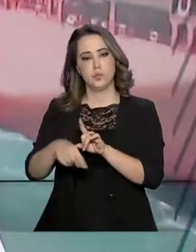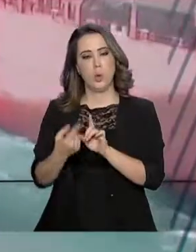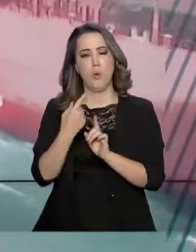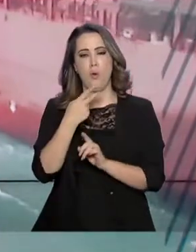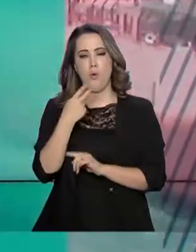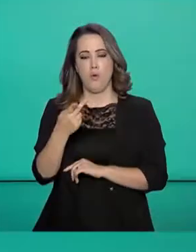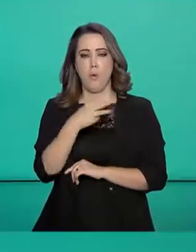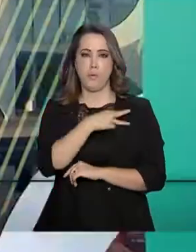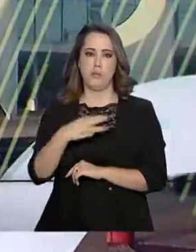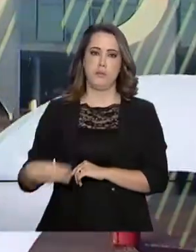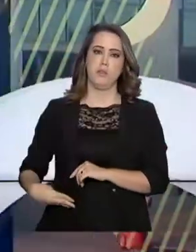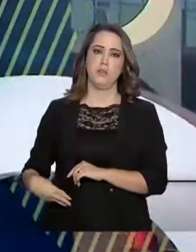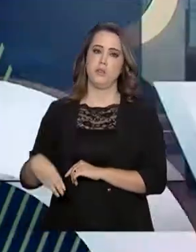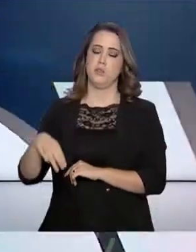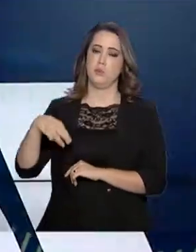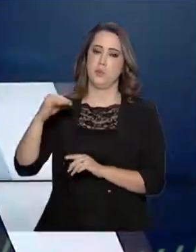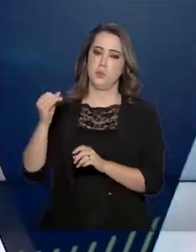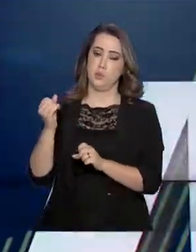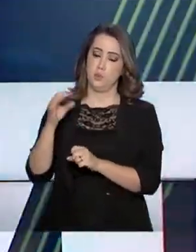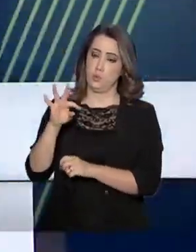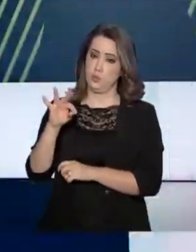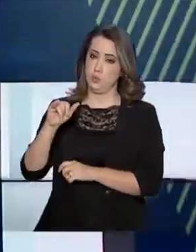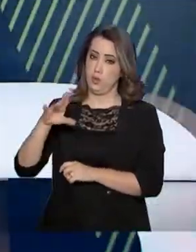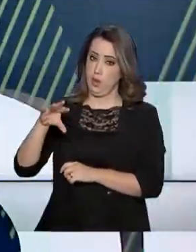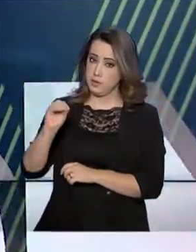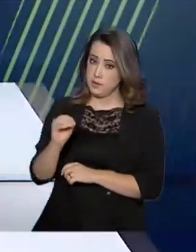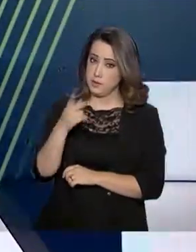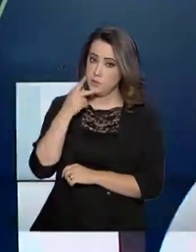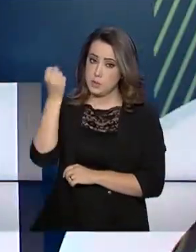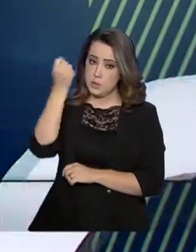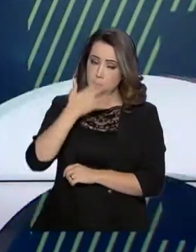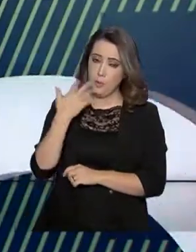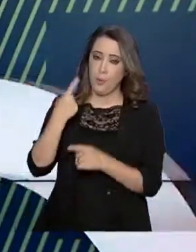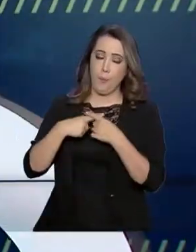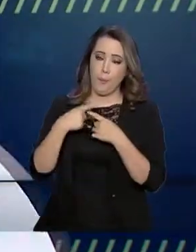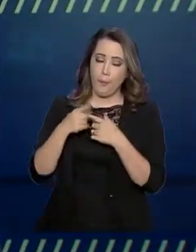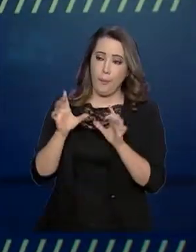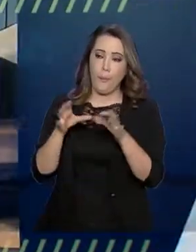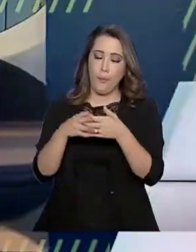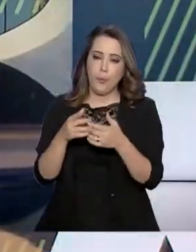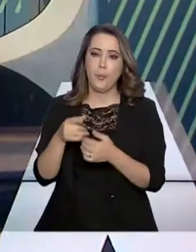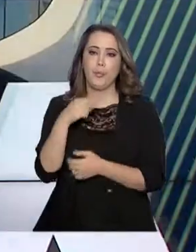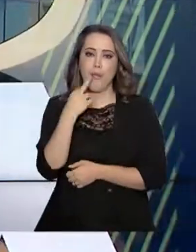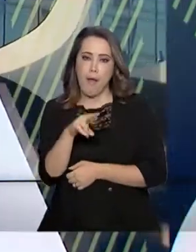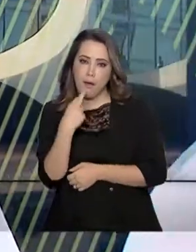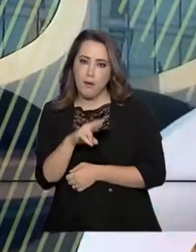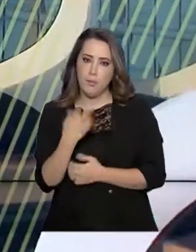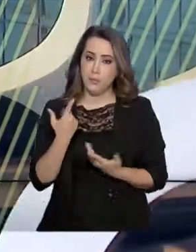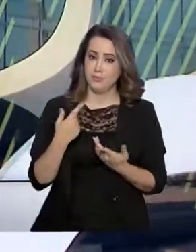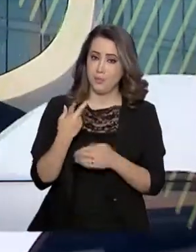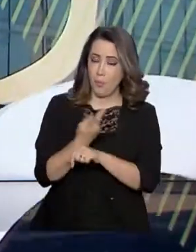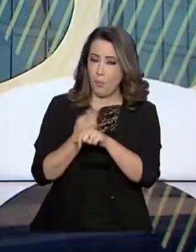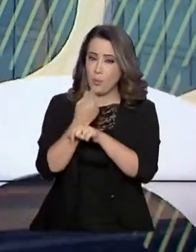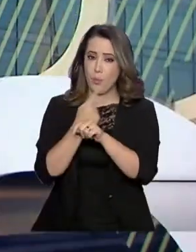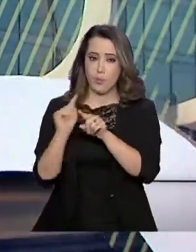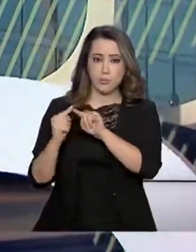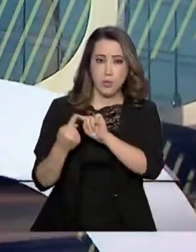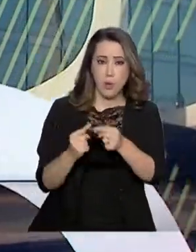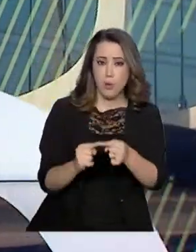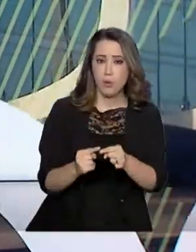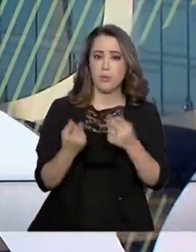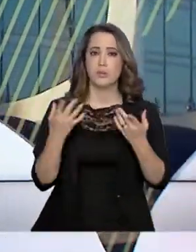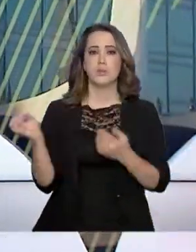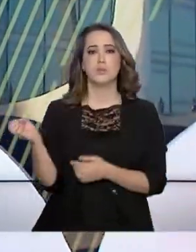o ministro da Infraestrutura, Tarcísio Freitas, explicou a insatisfação do setor e ressaltou a busca por consenso.